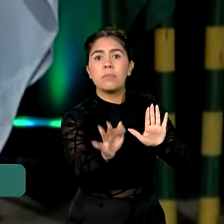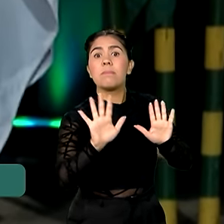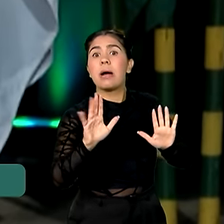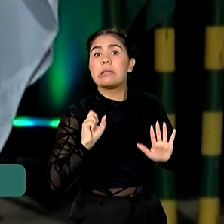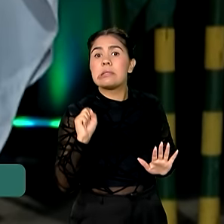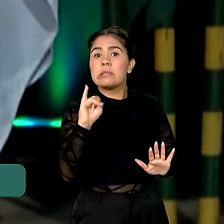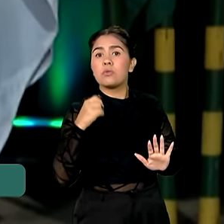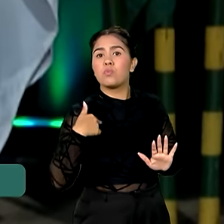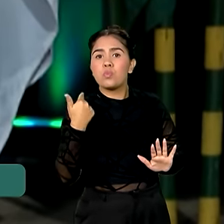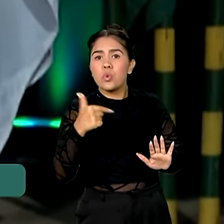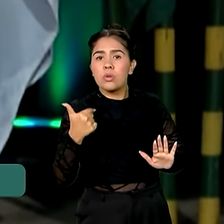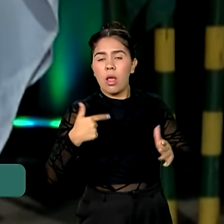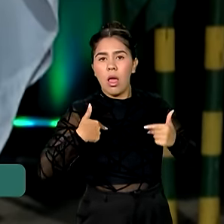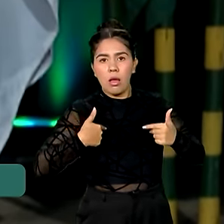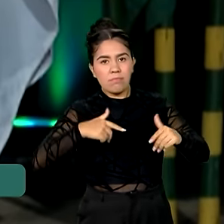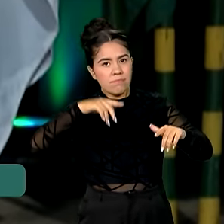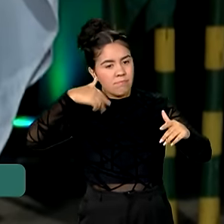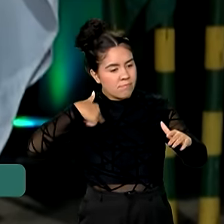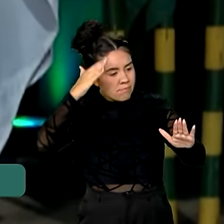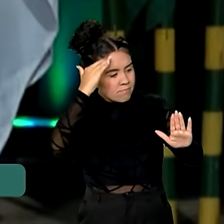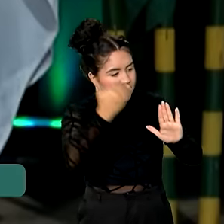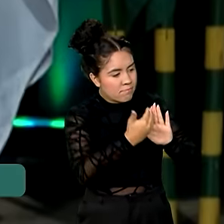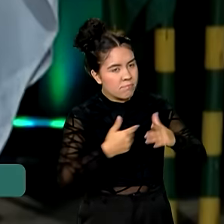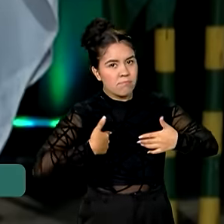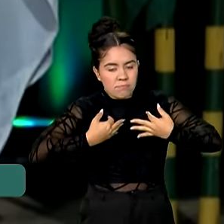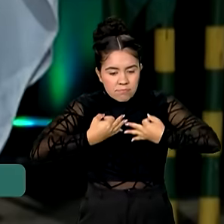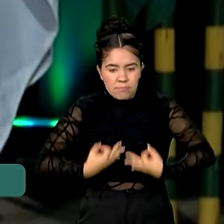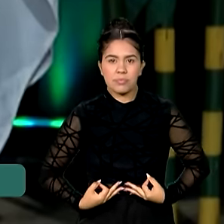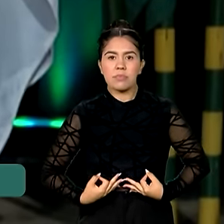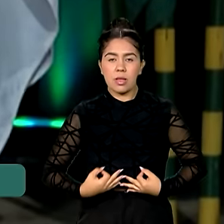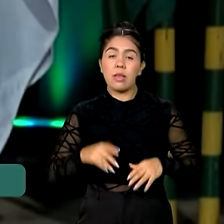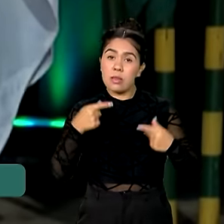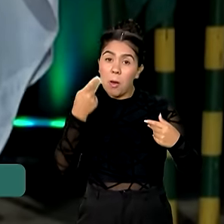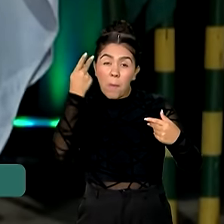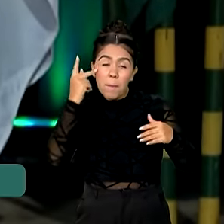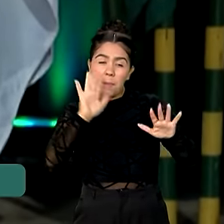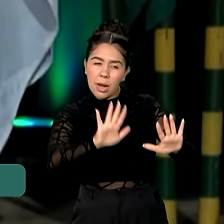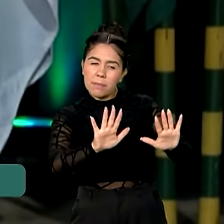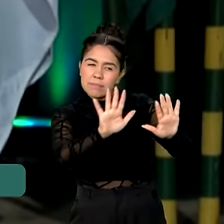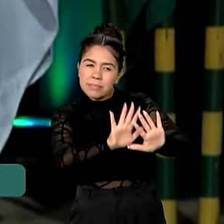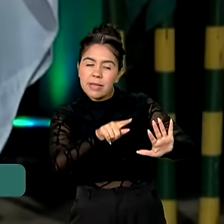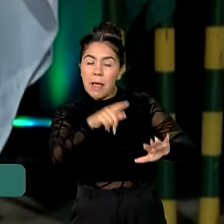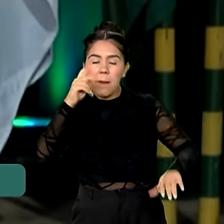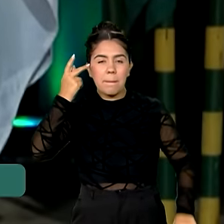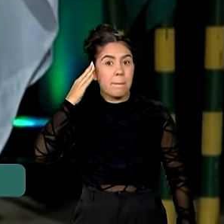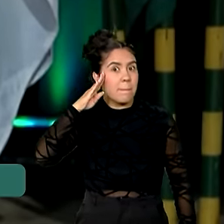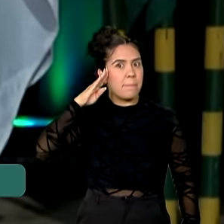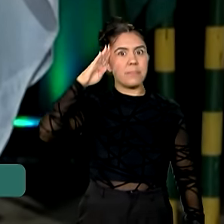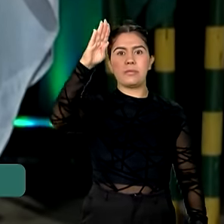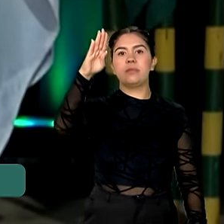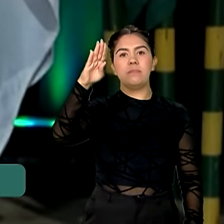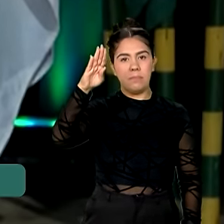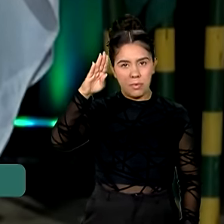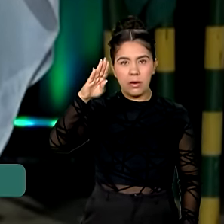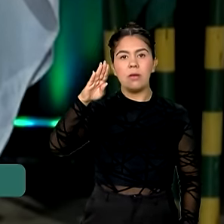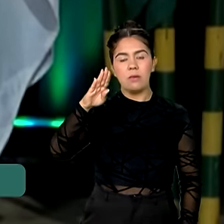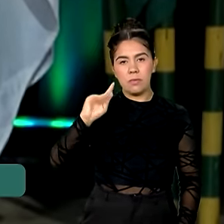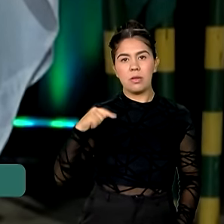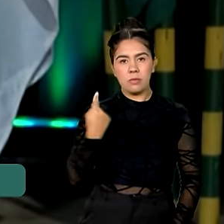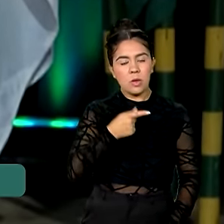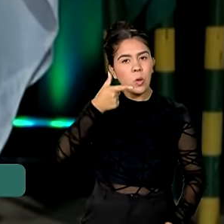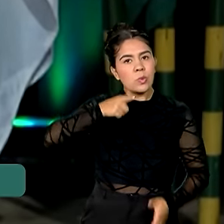legitimidade para fazer isso? Então, essa me parece uma questão chave para que isso possa